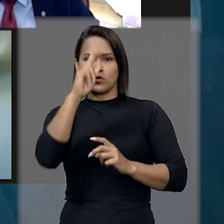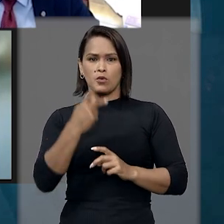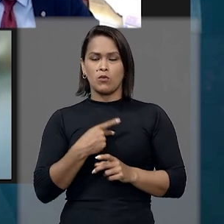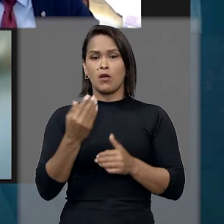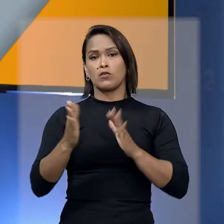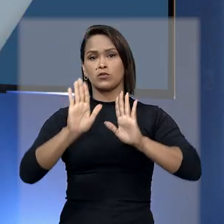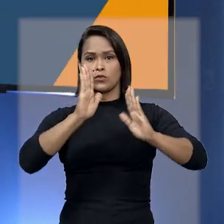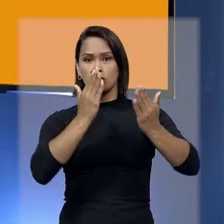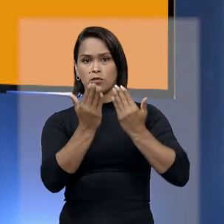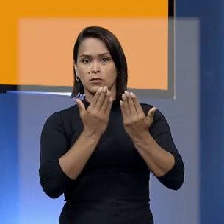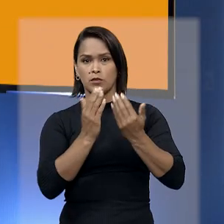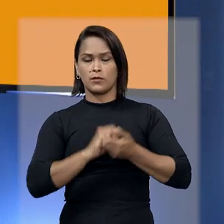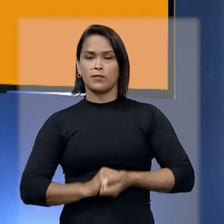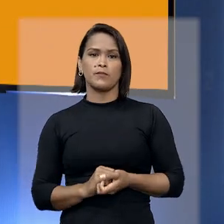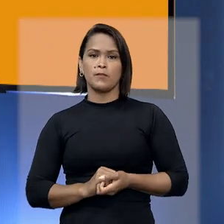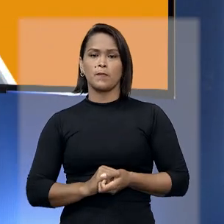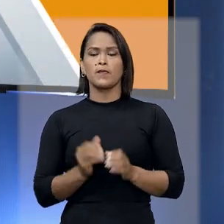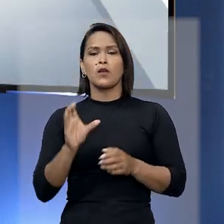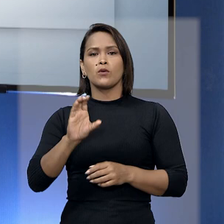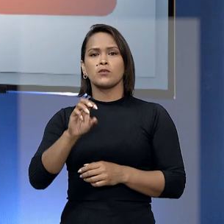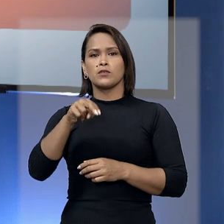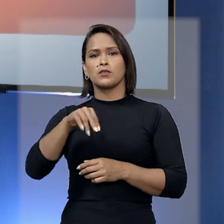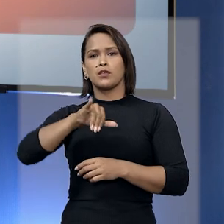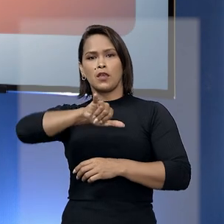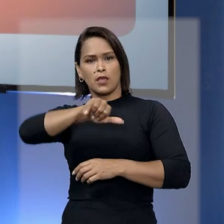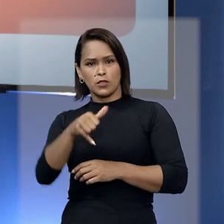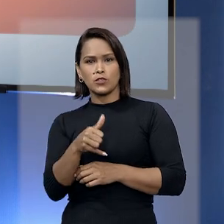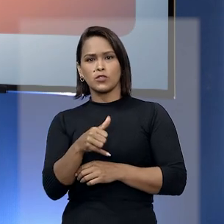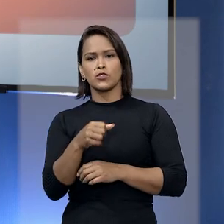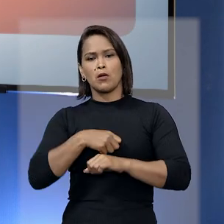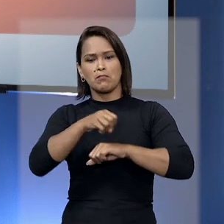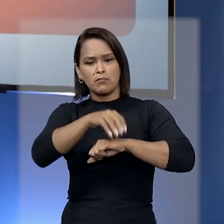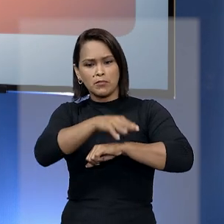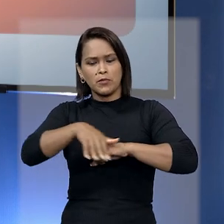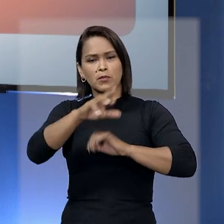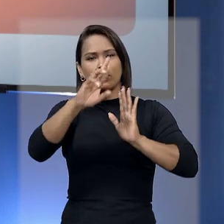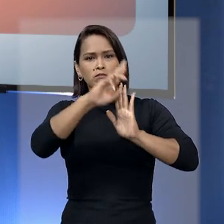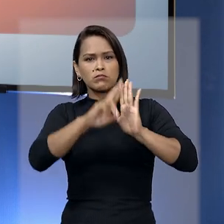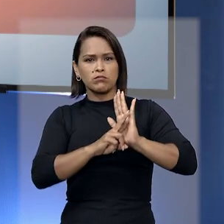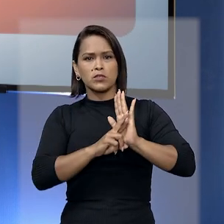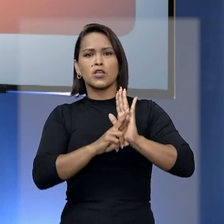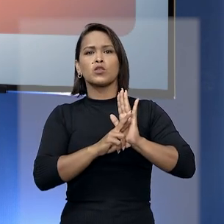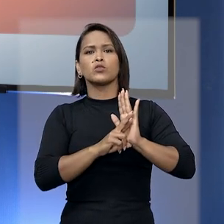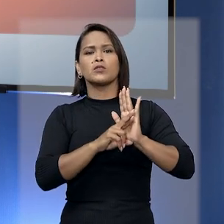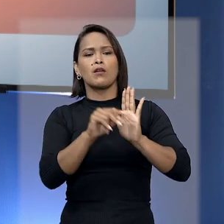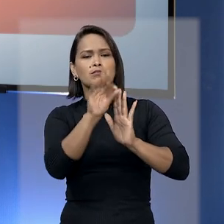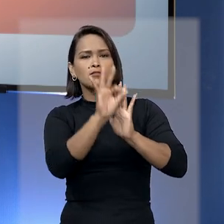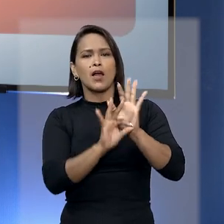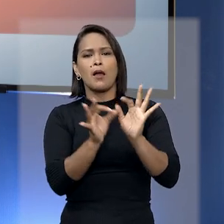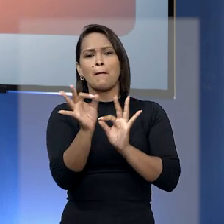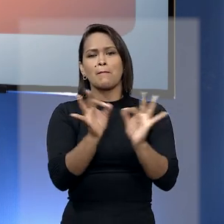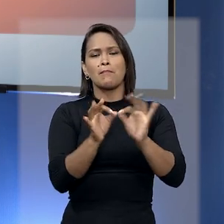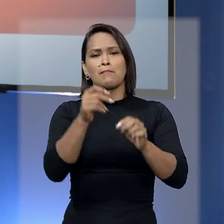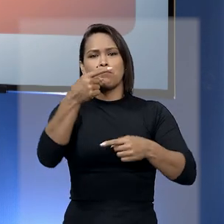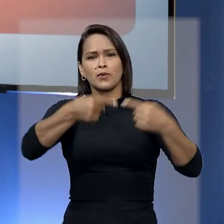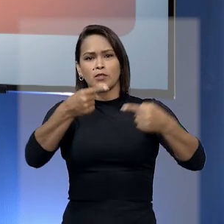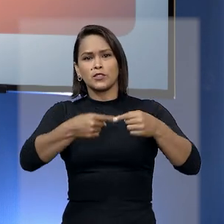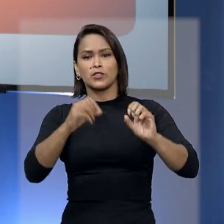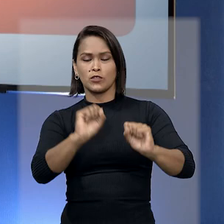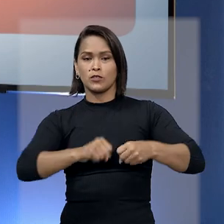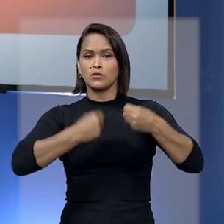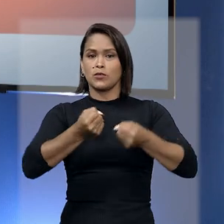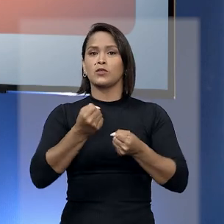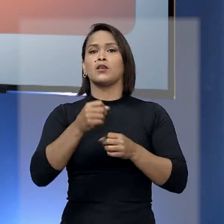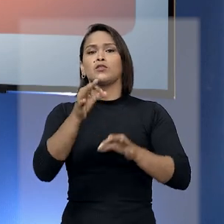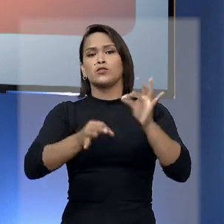suspeitos. O Conselho Nacional de Justiça publicou resolução que instituiu a Política Nacional do Poder Judiciário